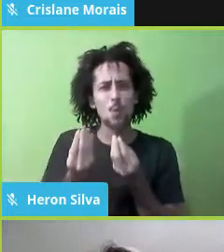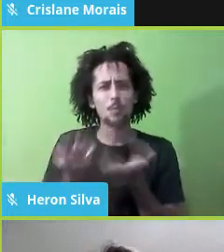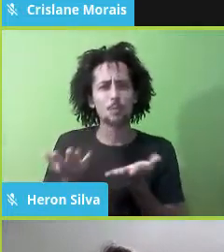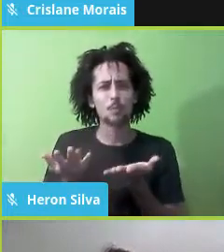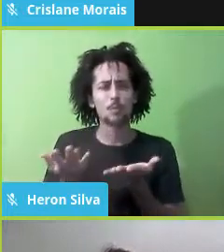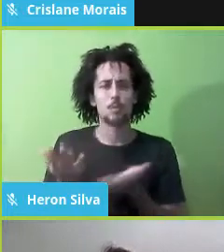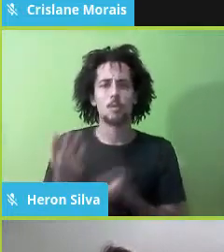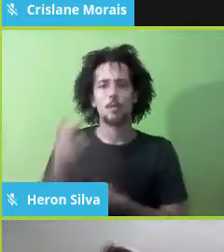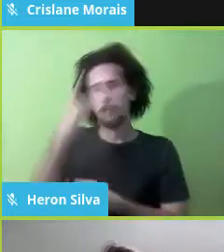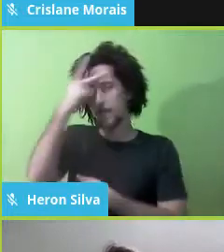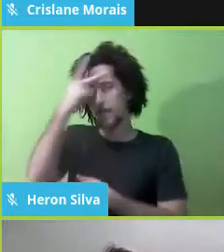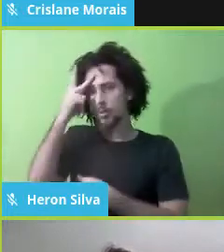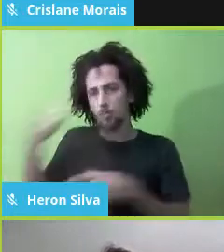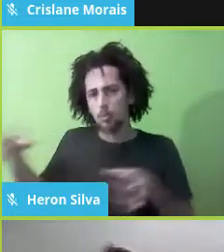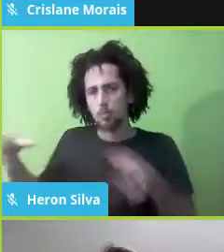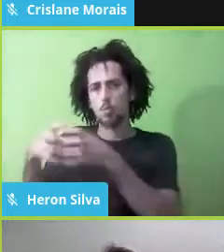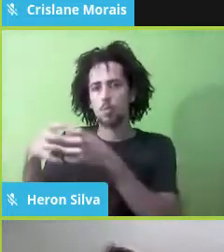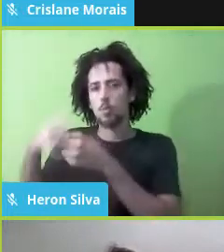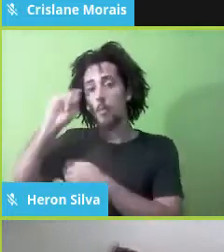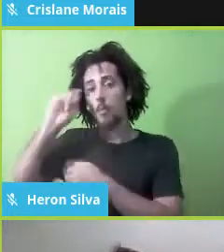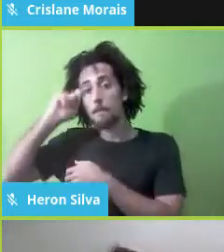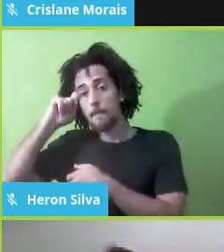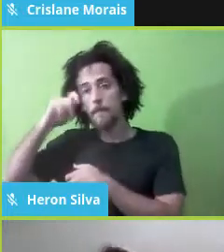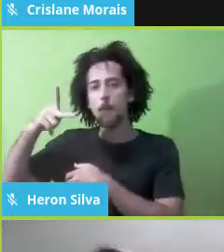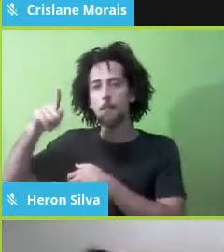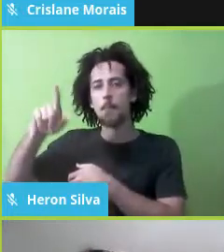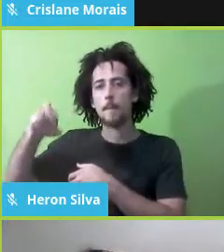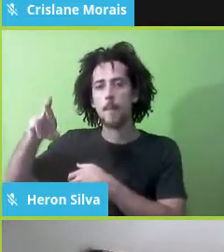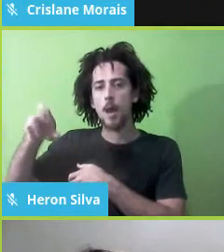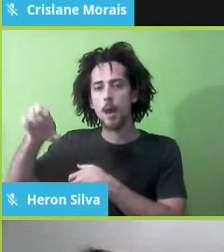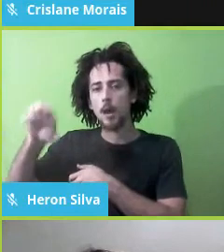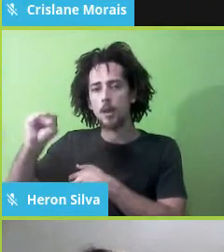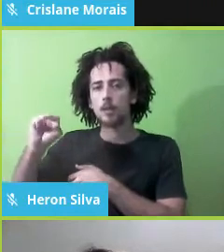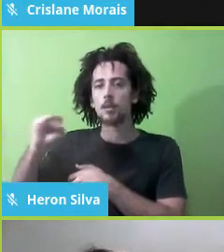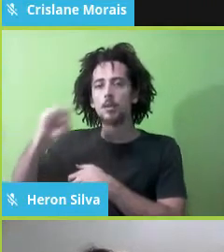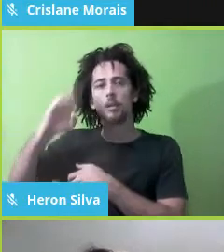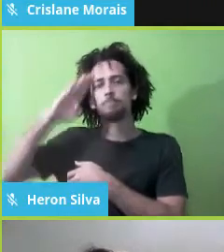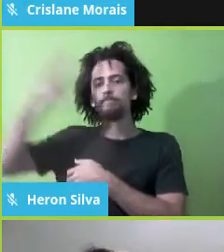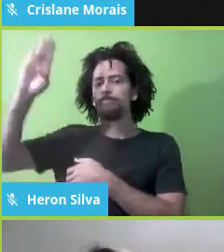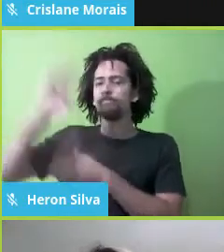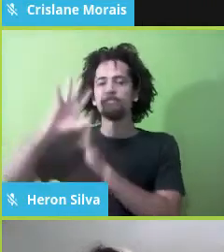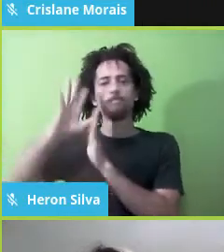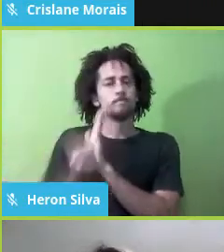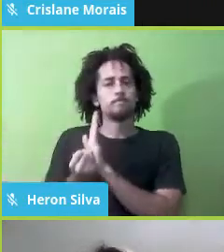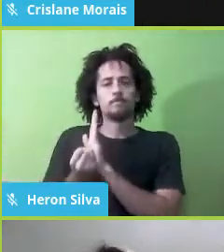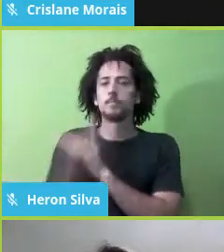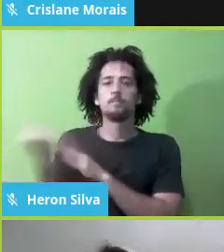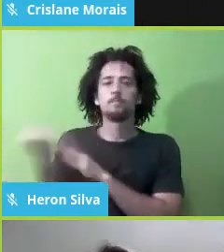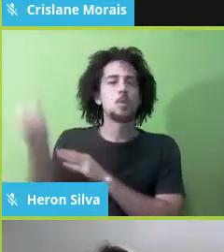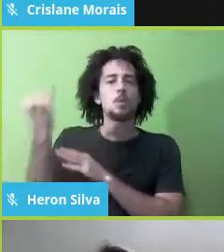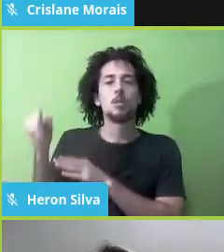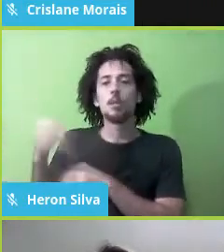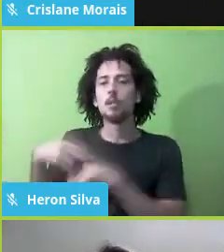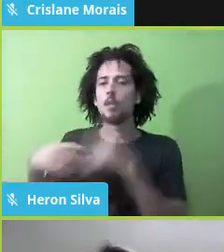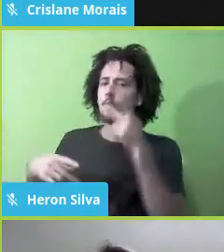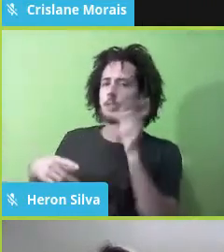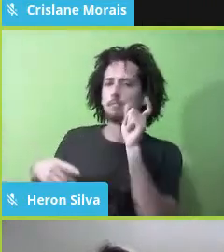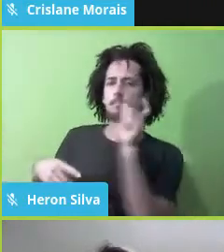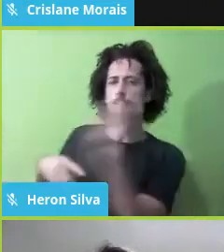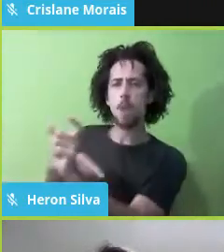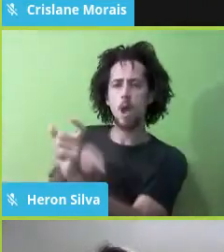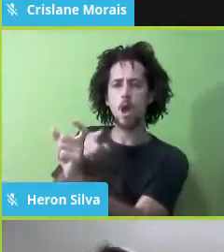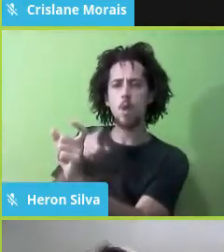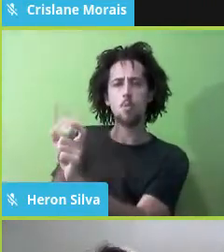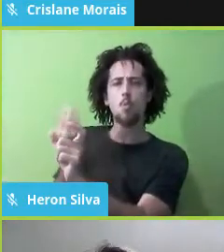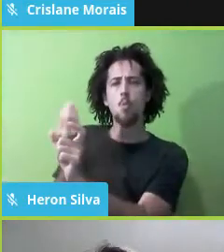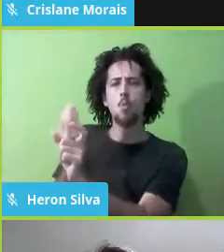sobre o zumbi dos Palmares, uma simbologia enorme para o movimento negro, sabe? Assim, é uma coisa impressionante, eu já tenho, eu